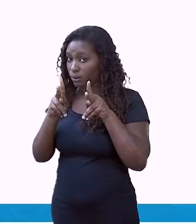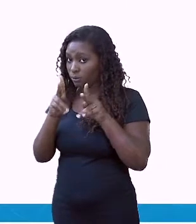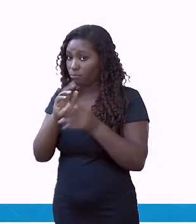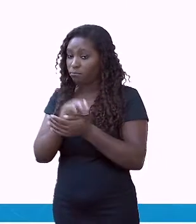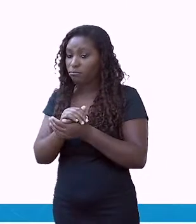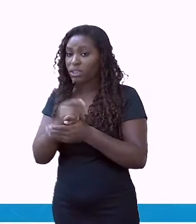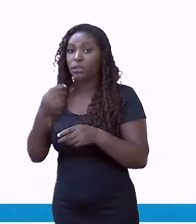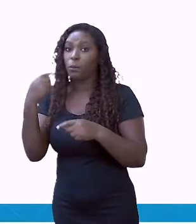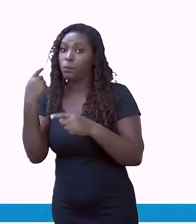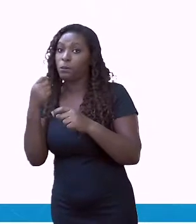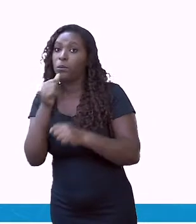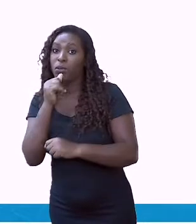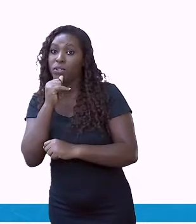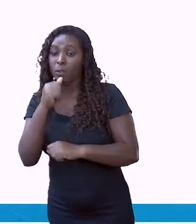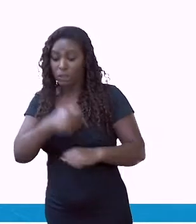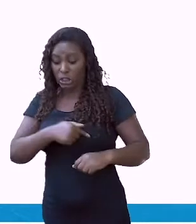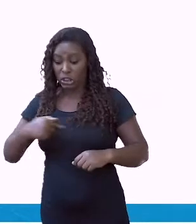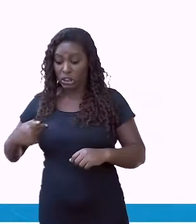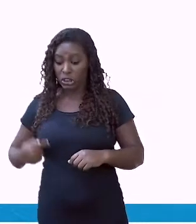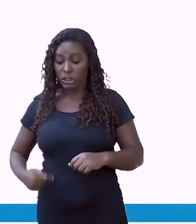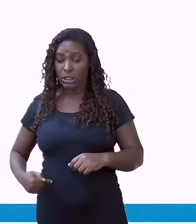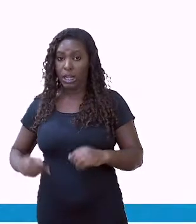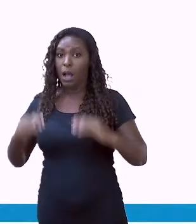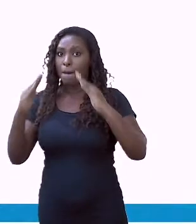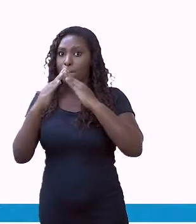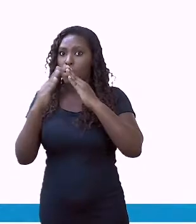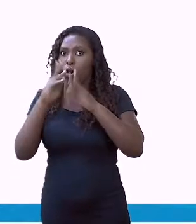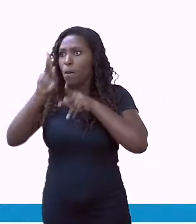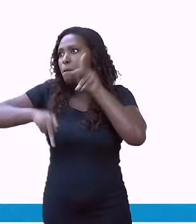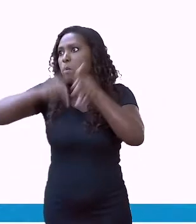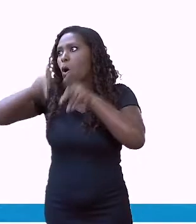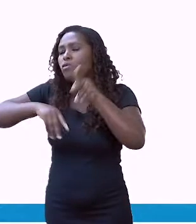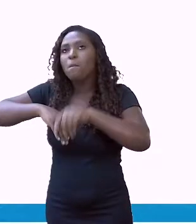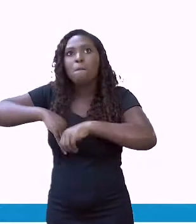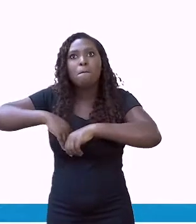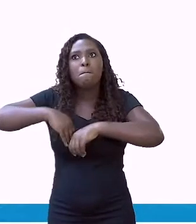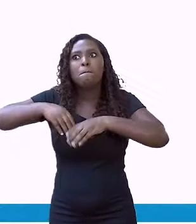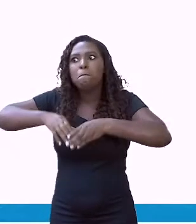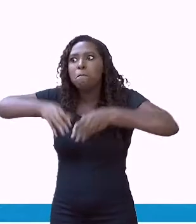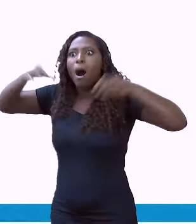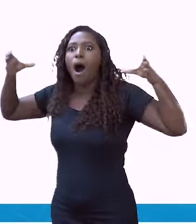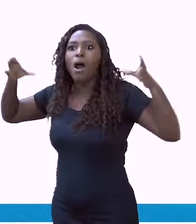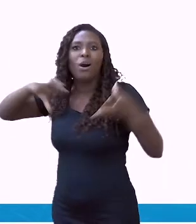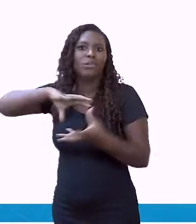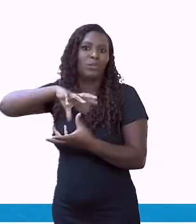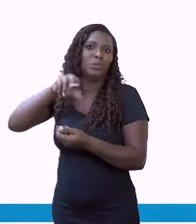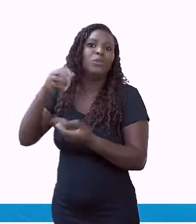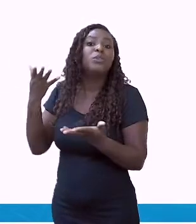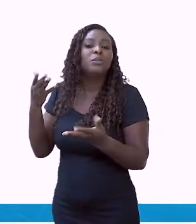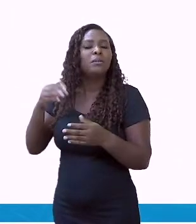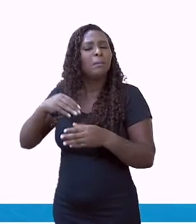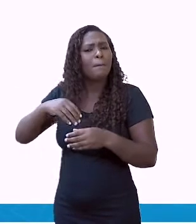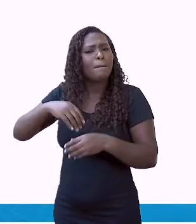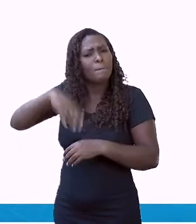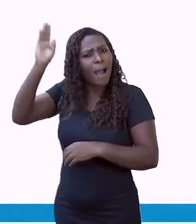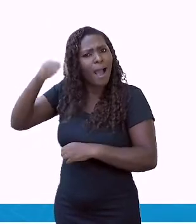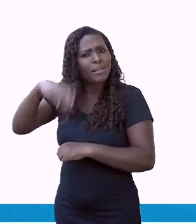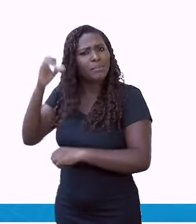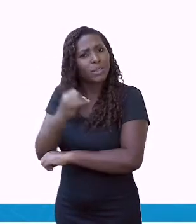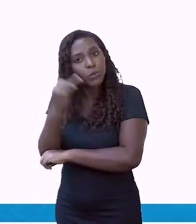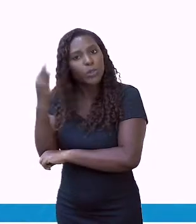que a Europa, Europa, que é um continente relativamente pequeno, ele está tendo um destaque grande.